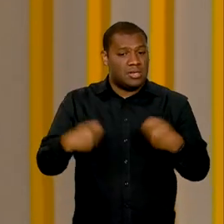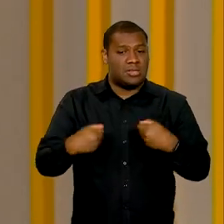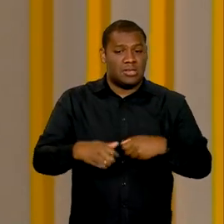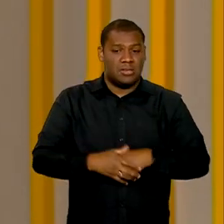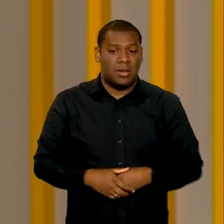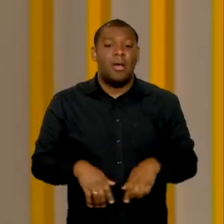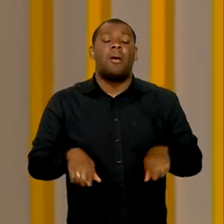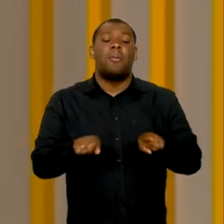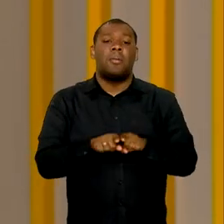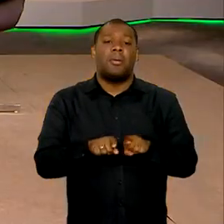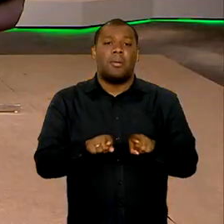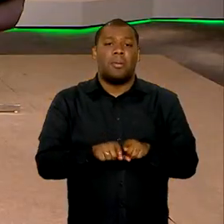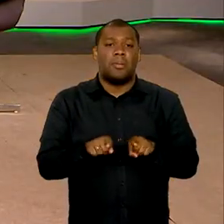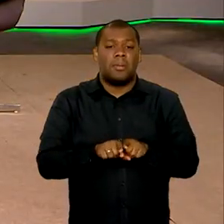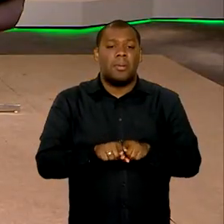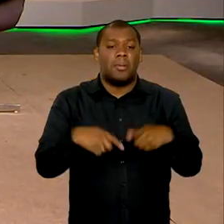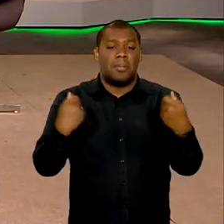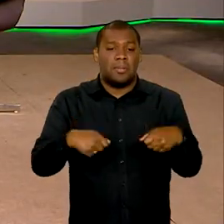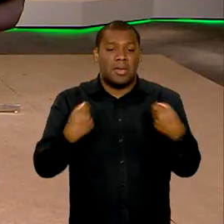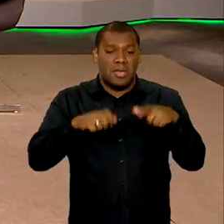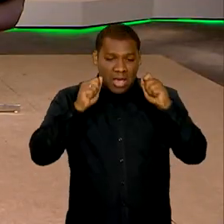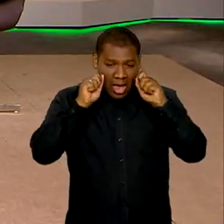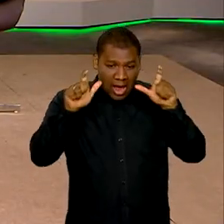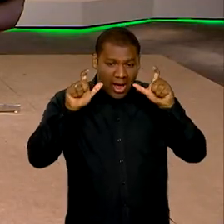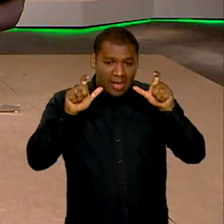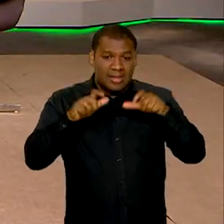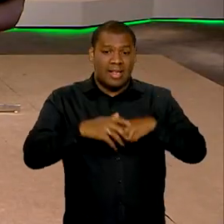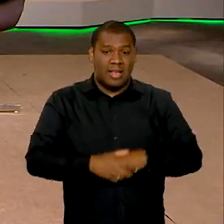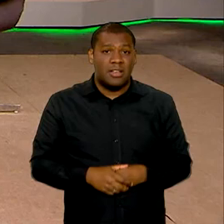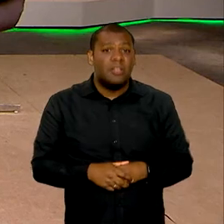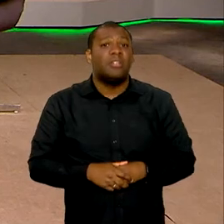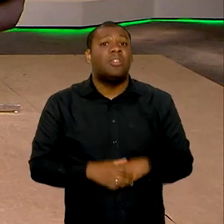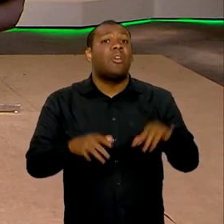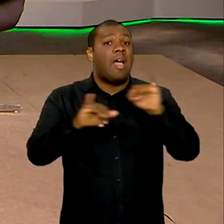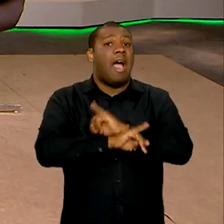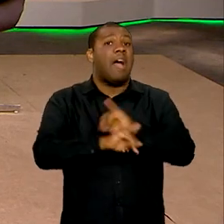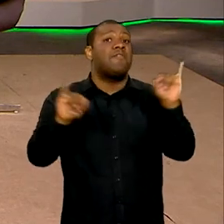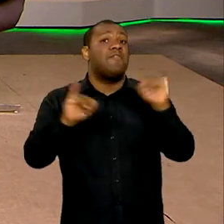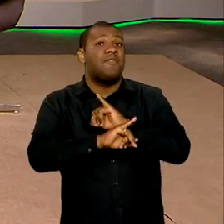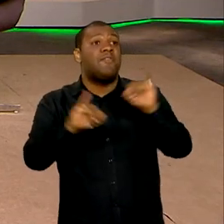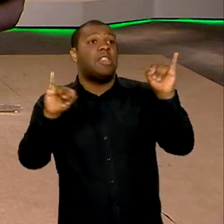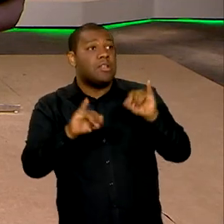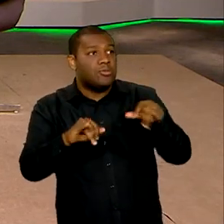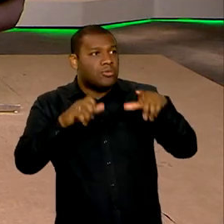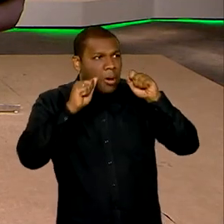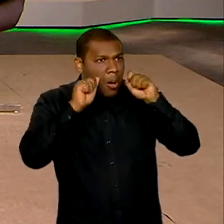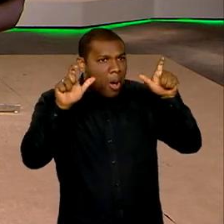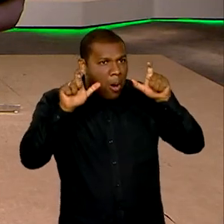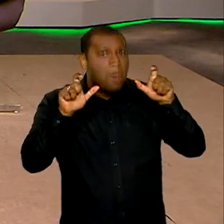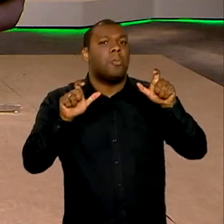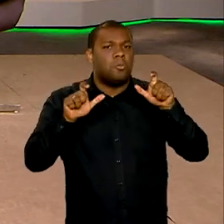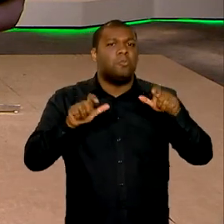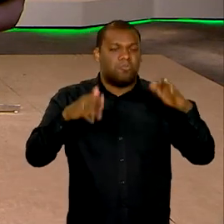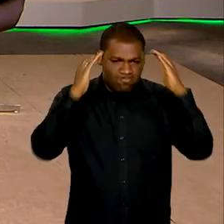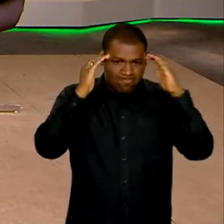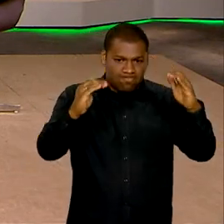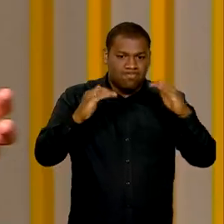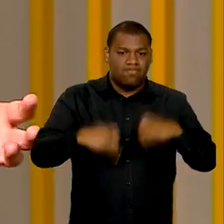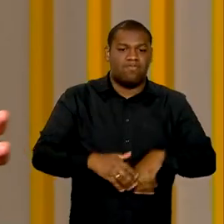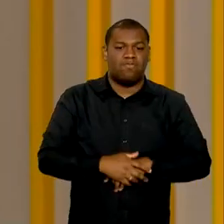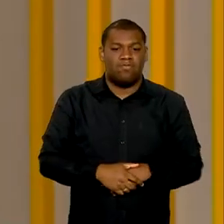falei, sempre estar alerta, atento aos alertas, se cadastrando nas ferramentas e buscando